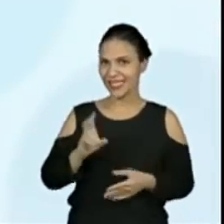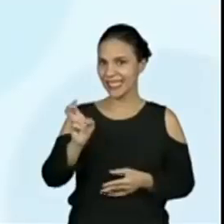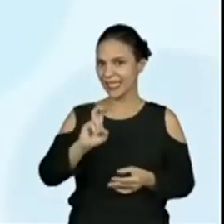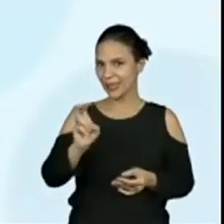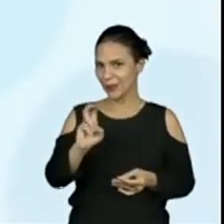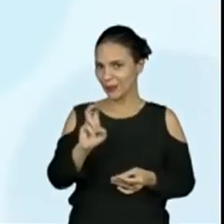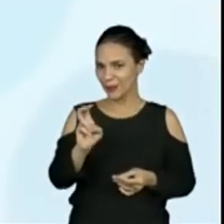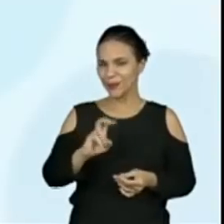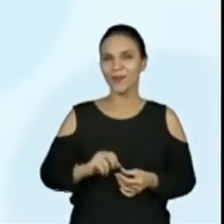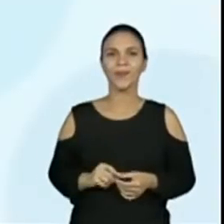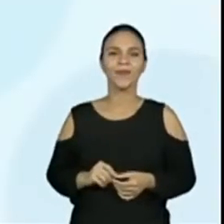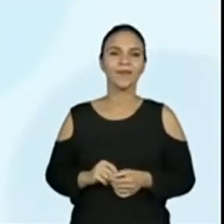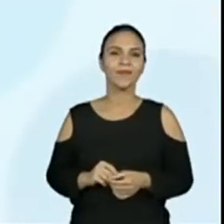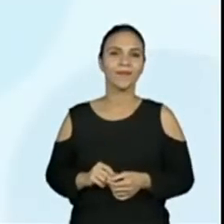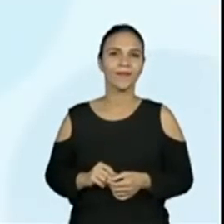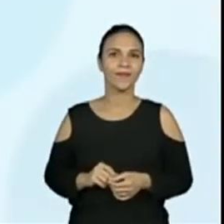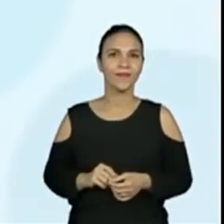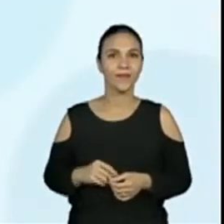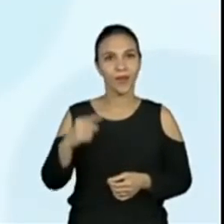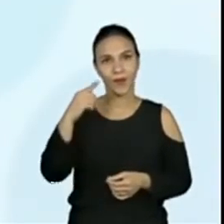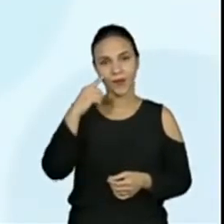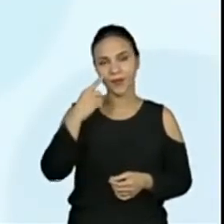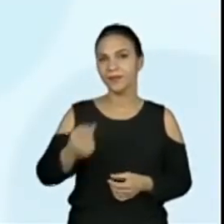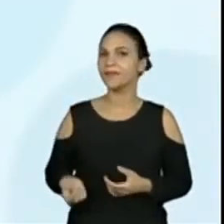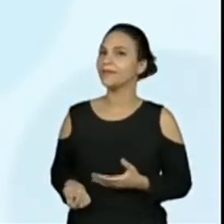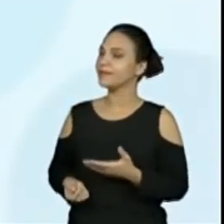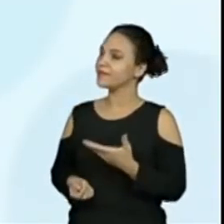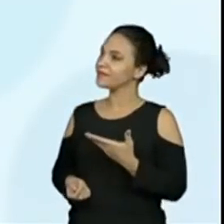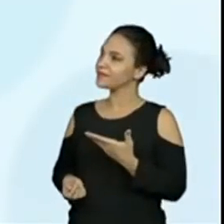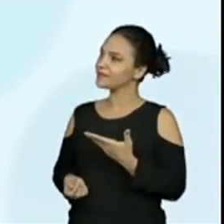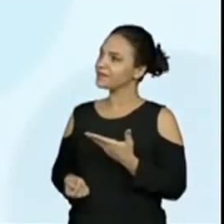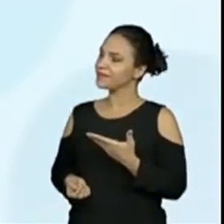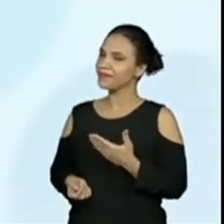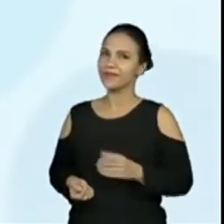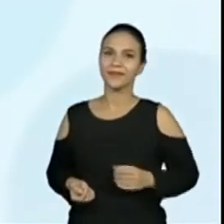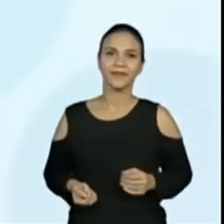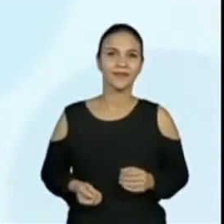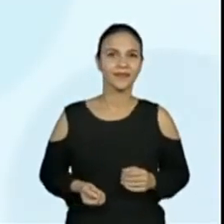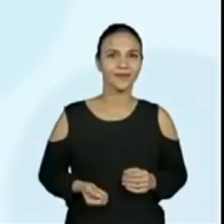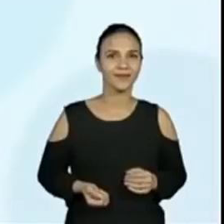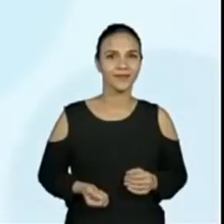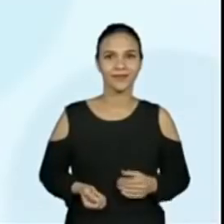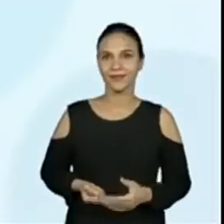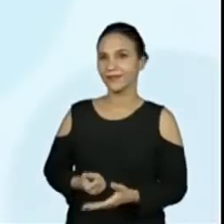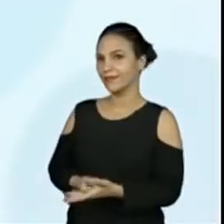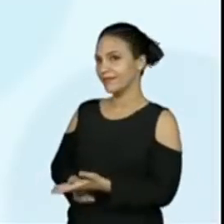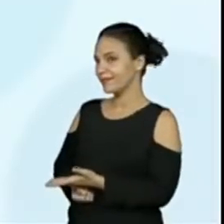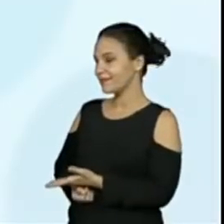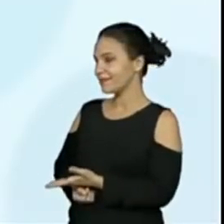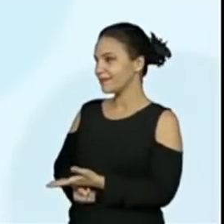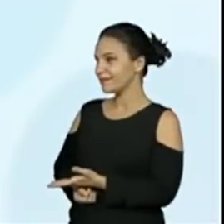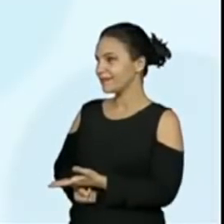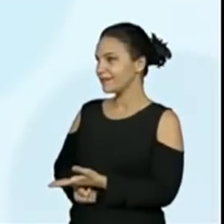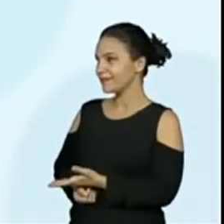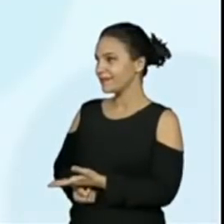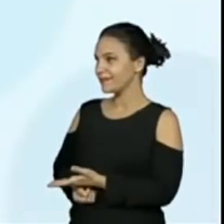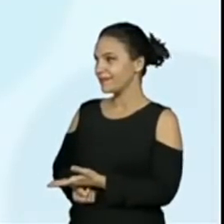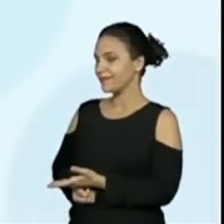pedacinho. É isso? Aqui nessa pontinha. É o quinto pedacinho. Vamos lá.